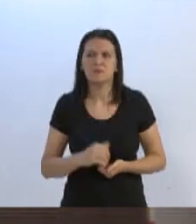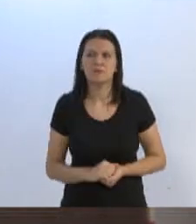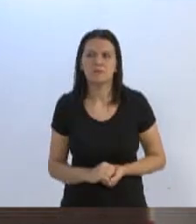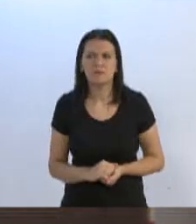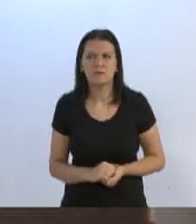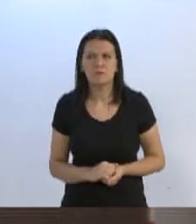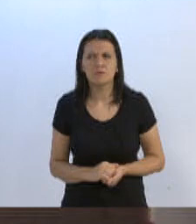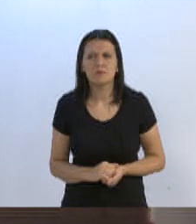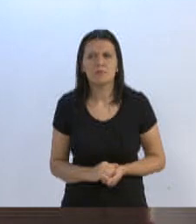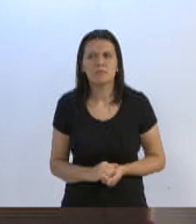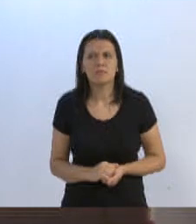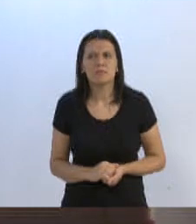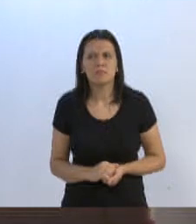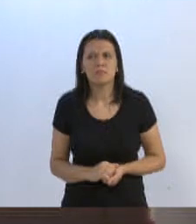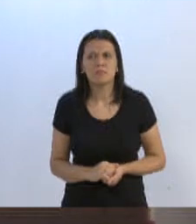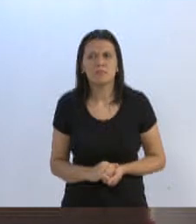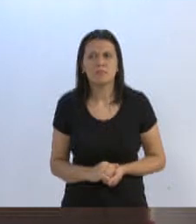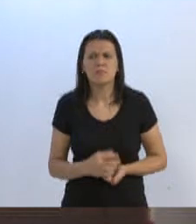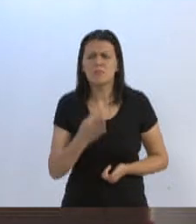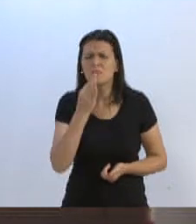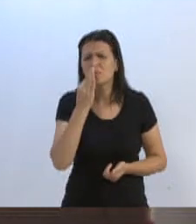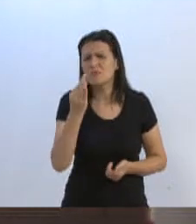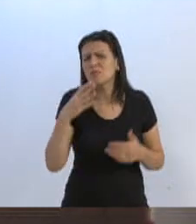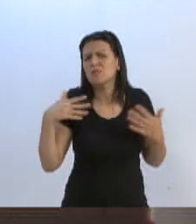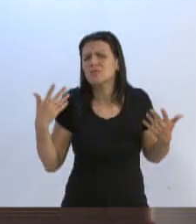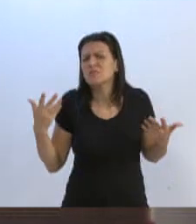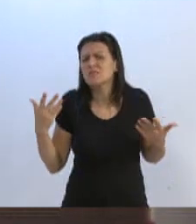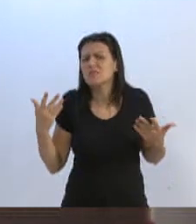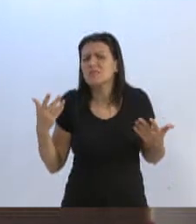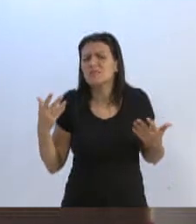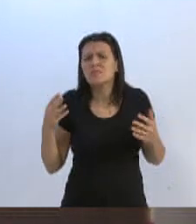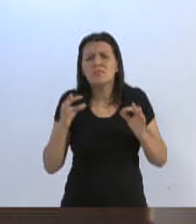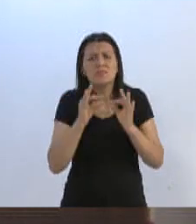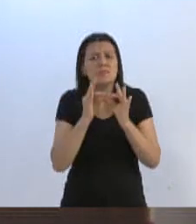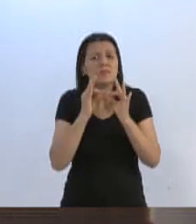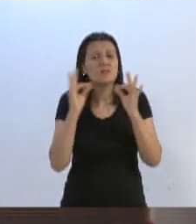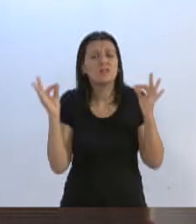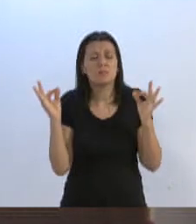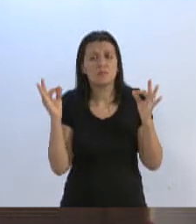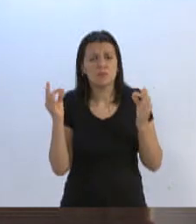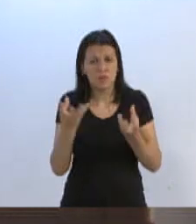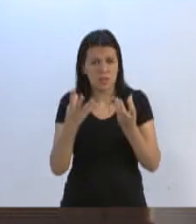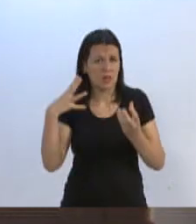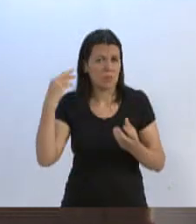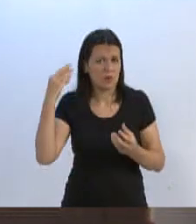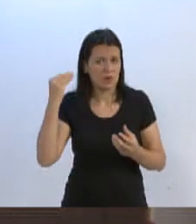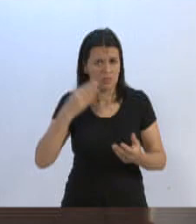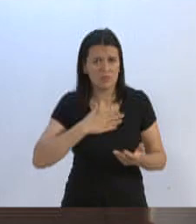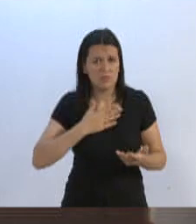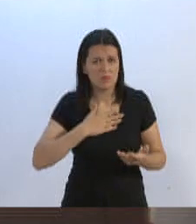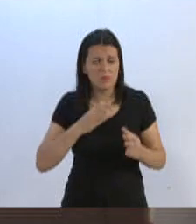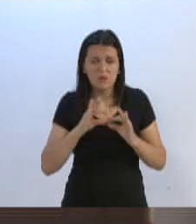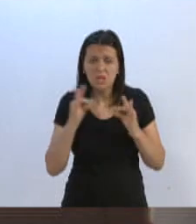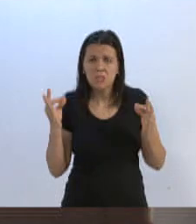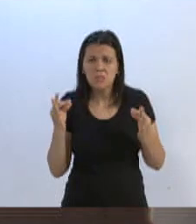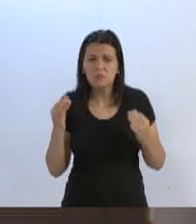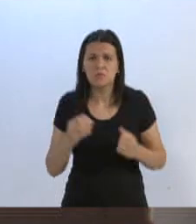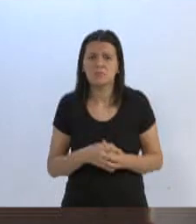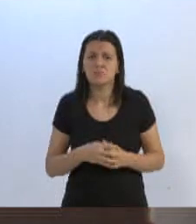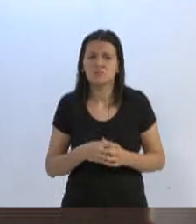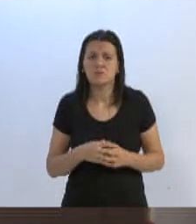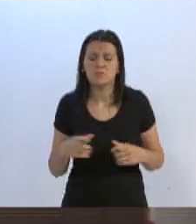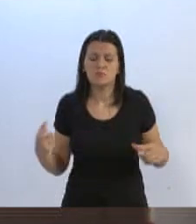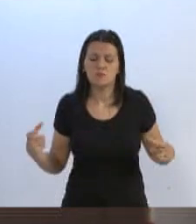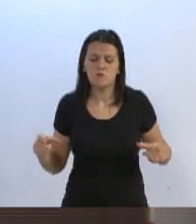Uma sugestão. É simples. Quer me convencer? É muito simples. Reduz o